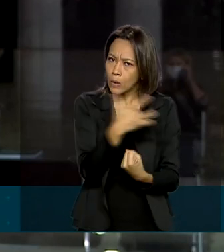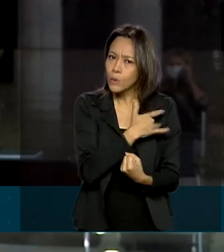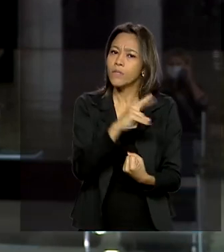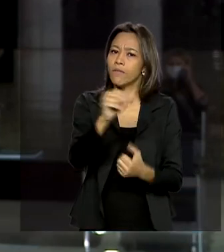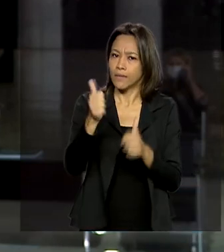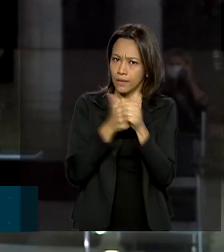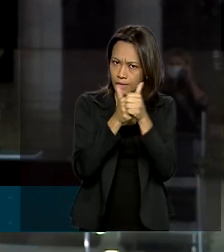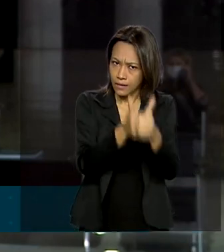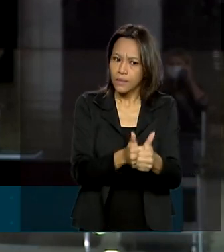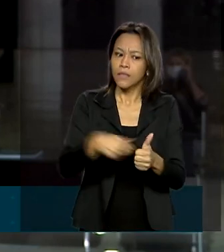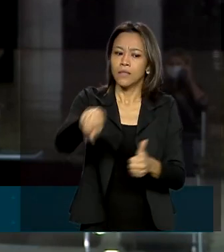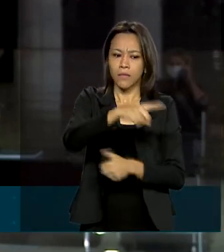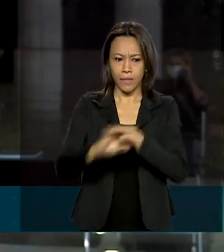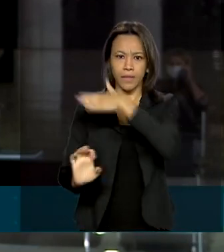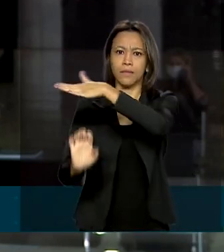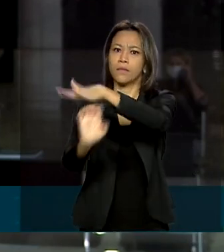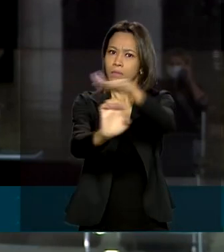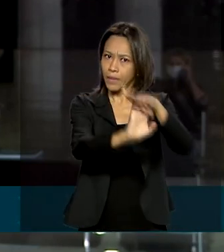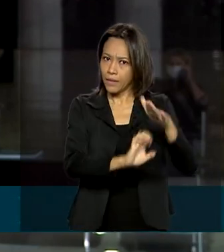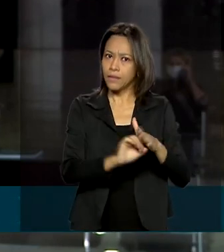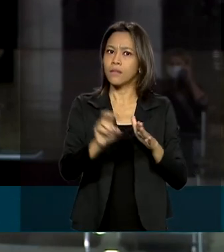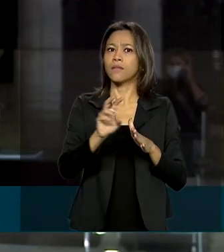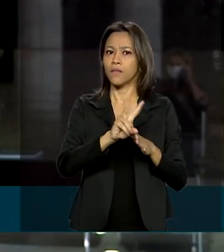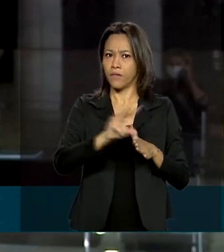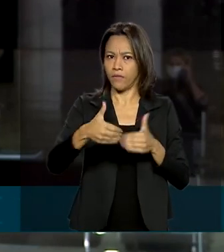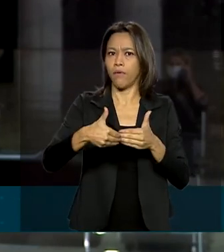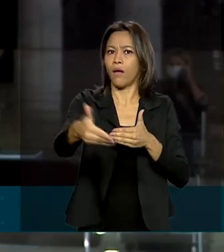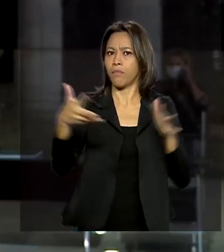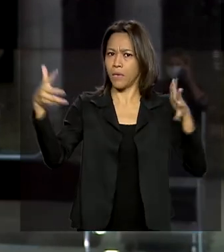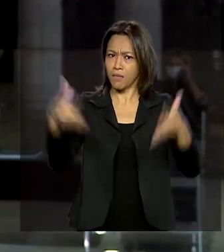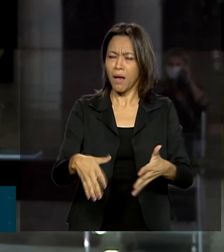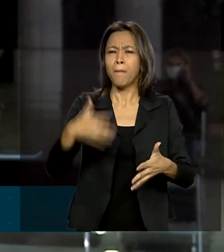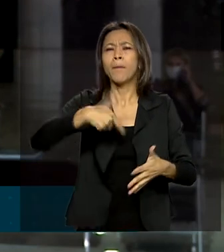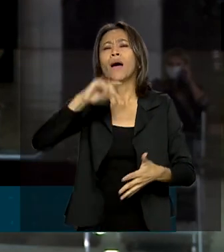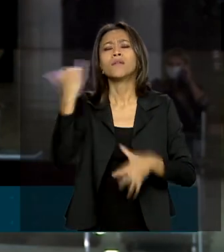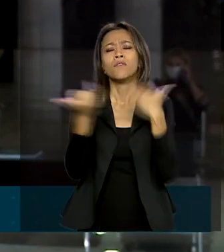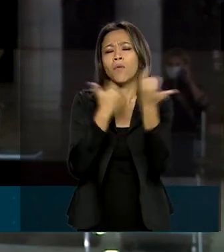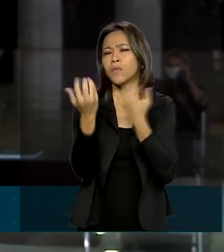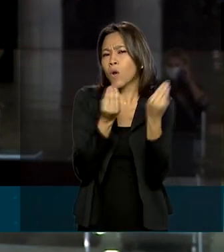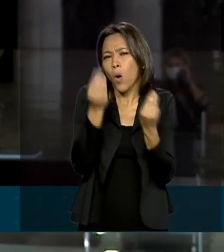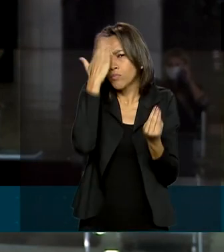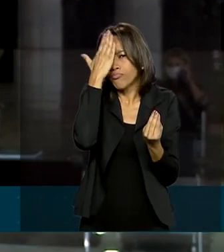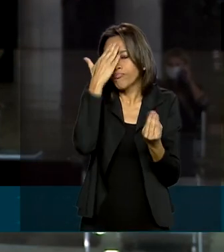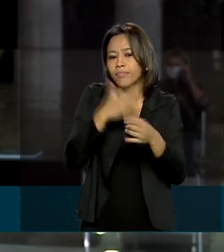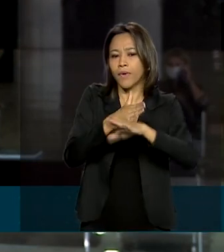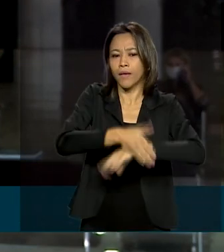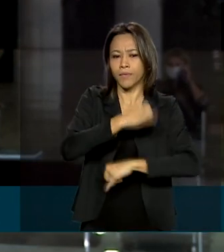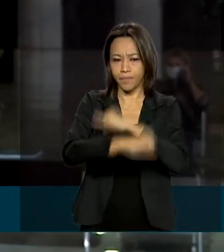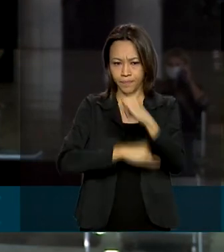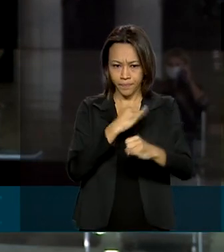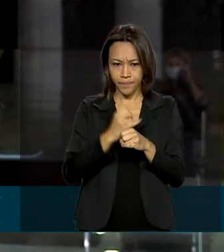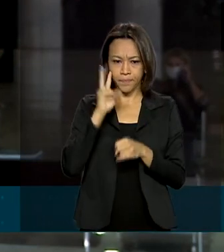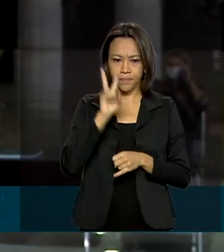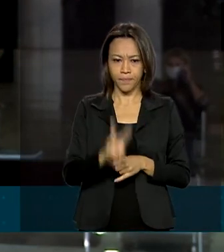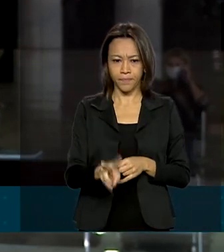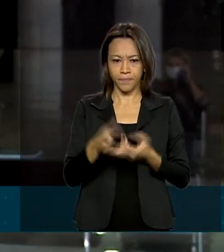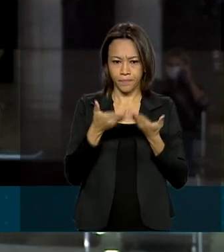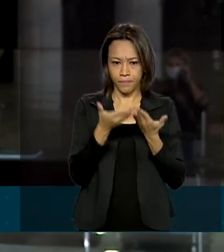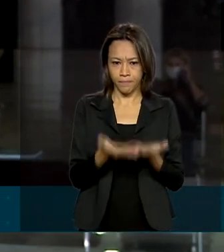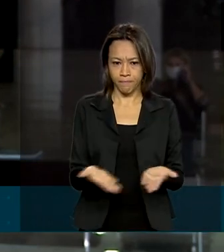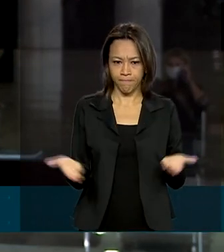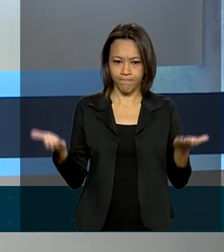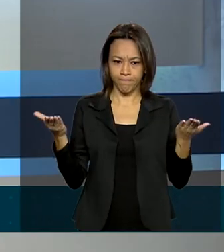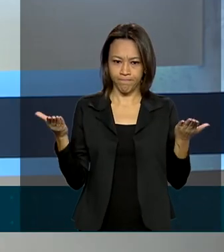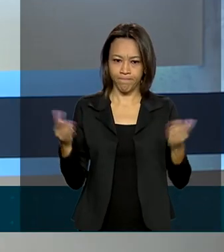tomadas pelas empresas participantes. Mais informações estão disponíveis no site gov.br barra semana